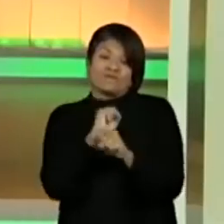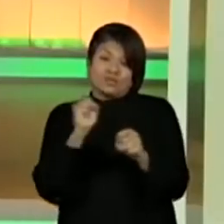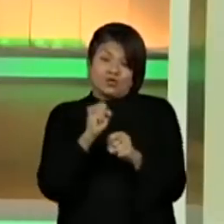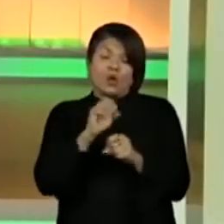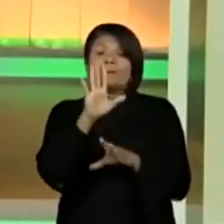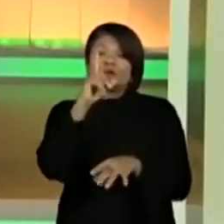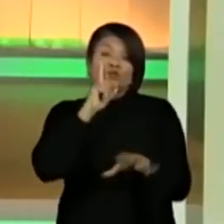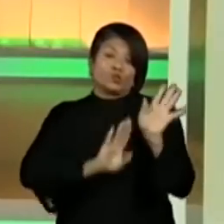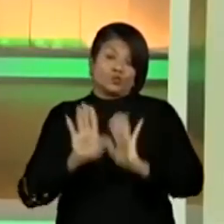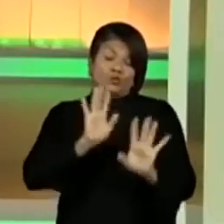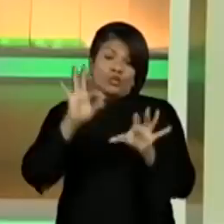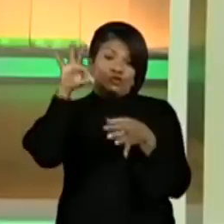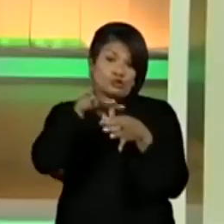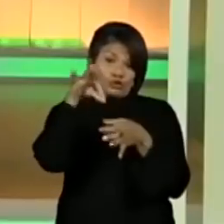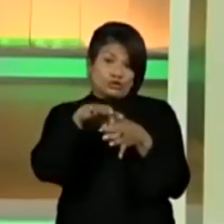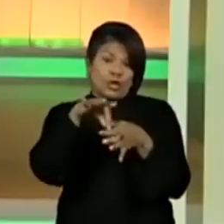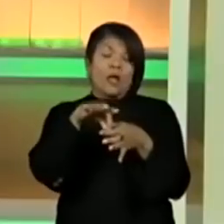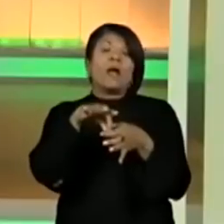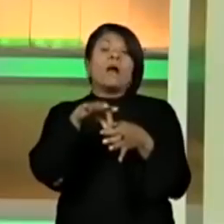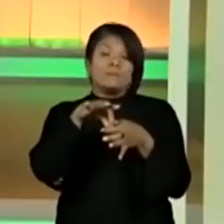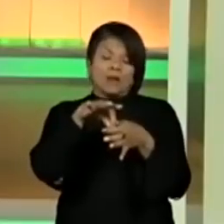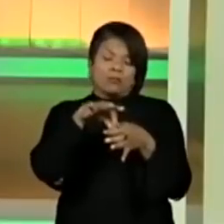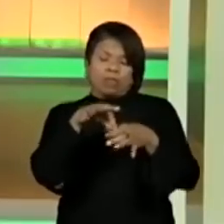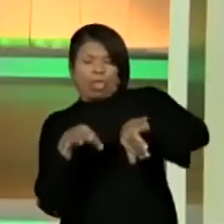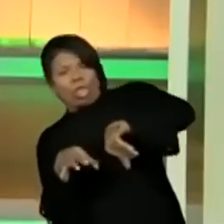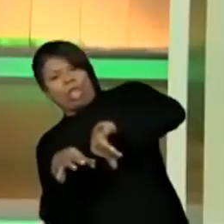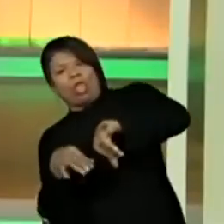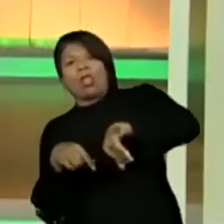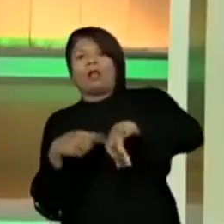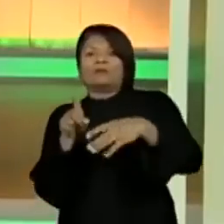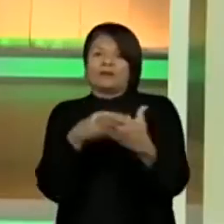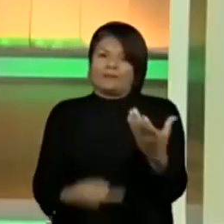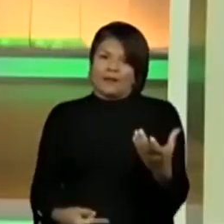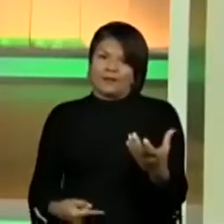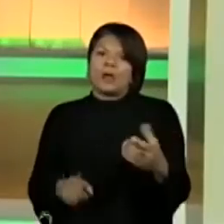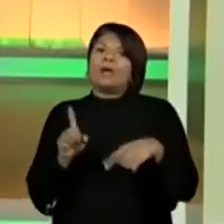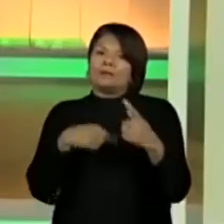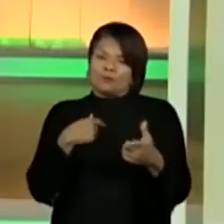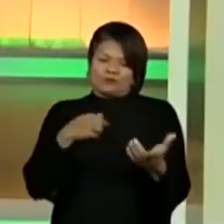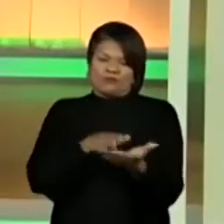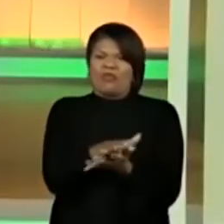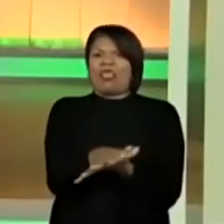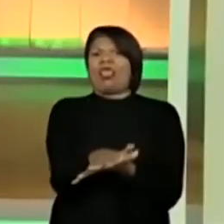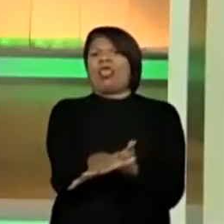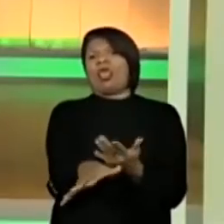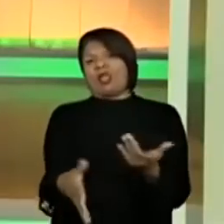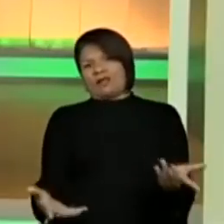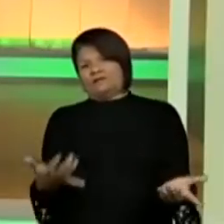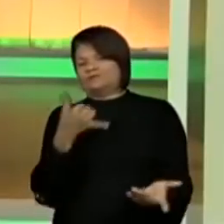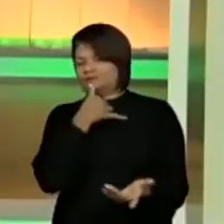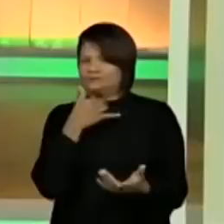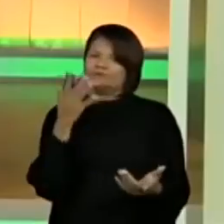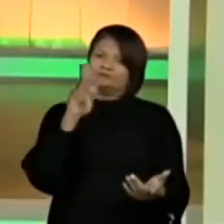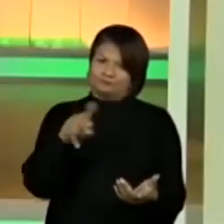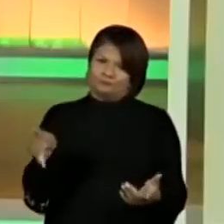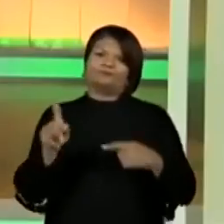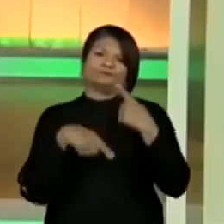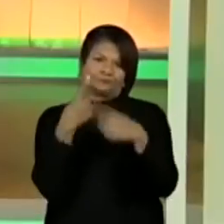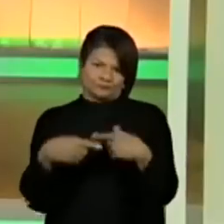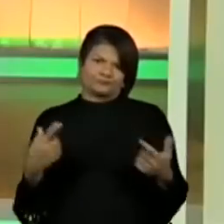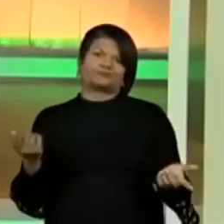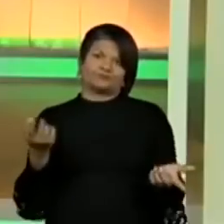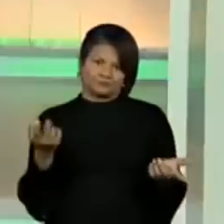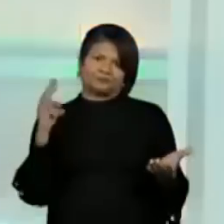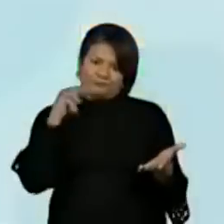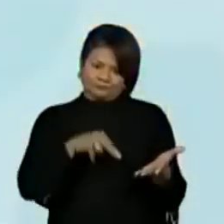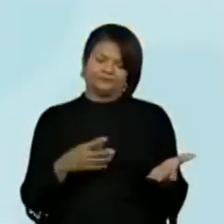com o chá para vocês não derrubarem no caderno, porque depois a professora vai ver isso e vai ficar um pouco chateada. Então, você precisa ter